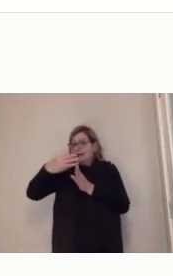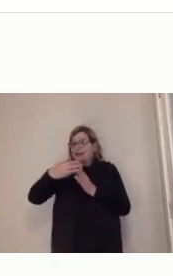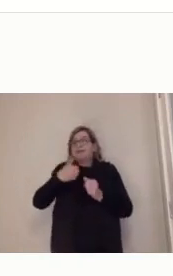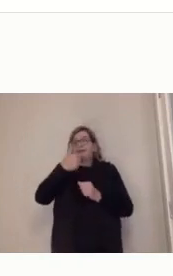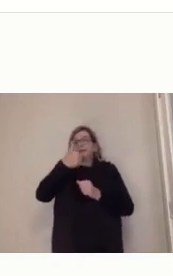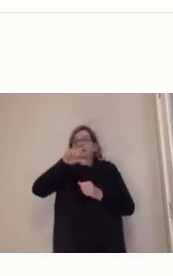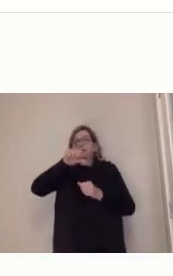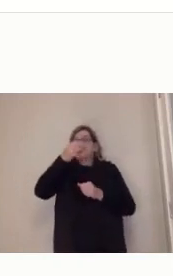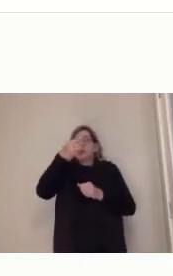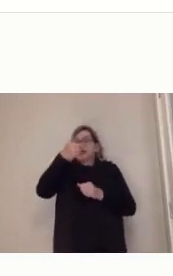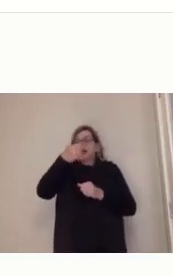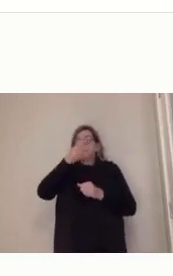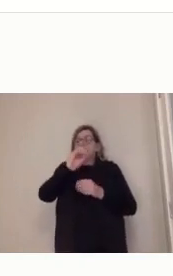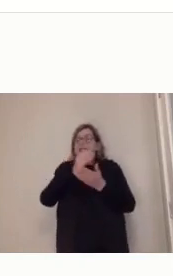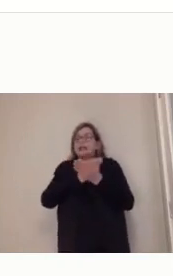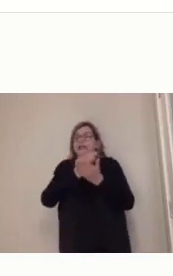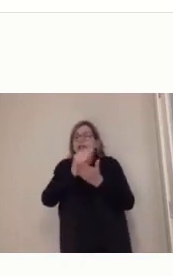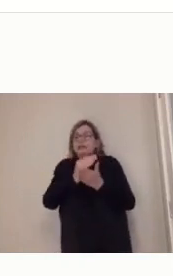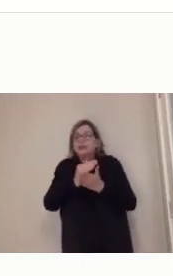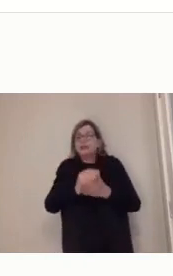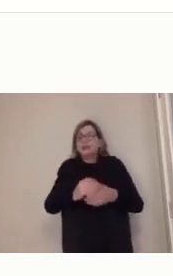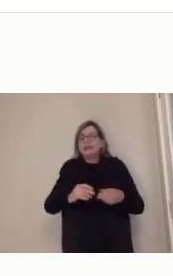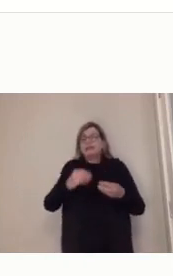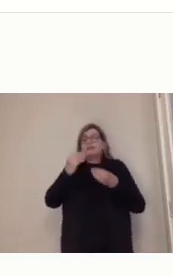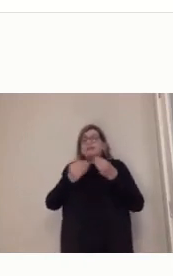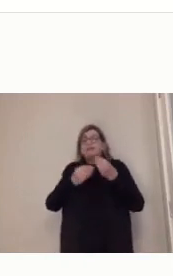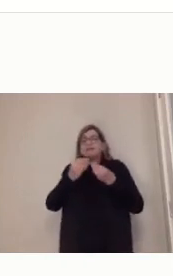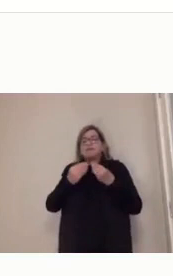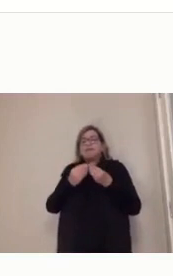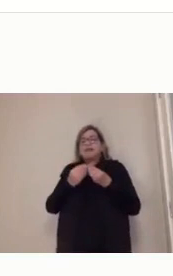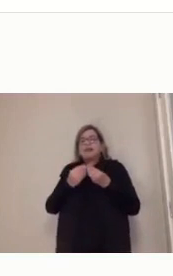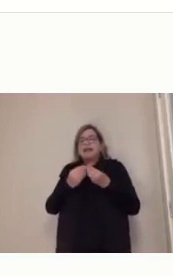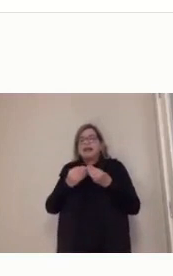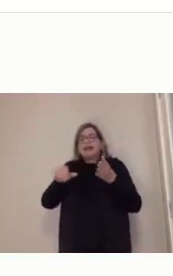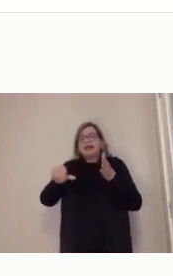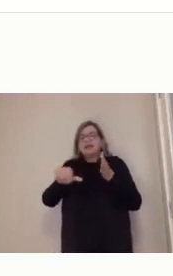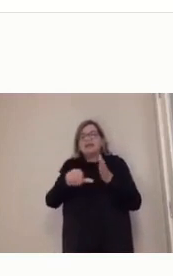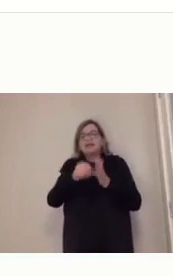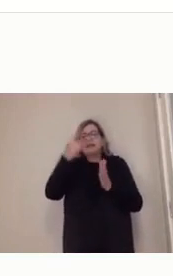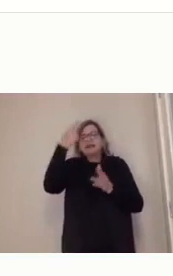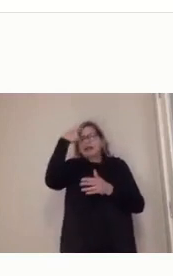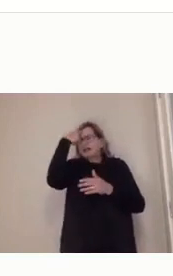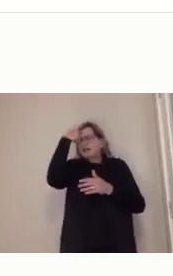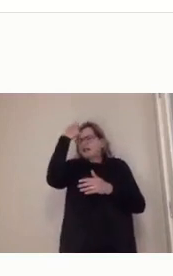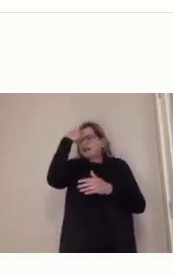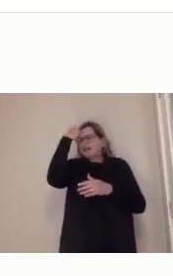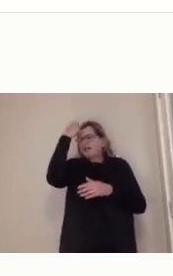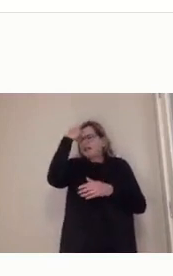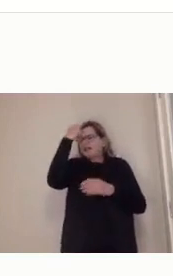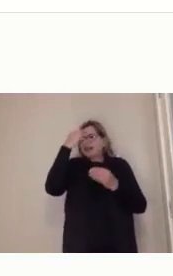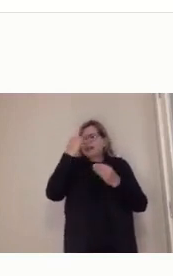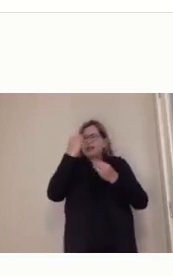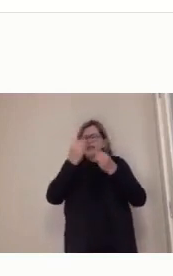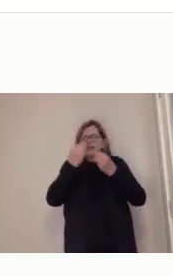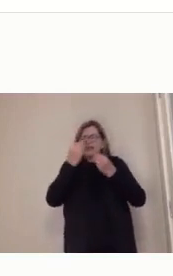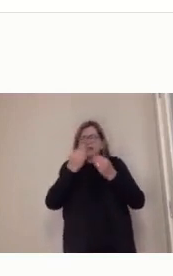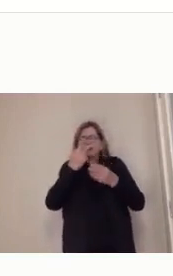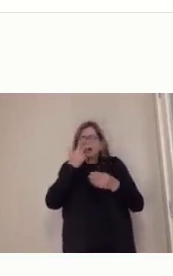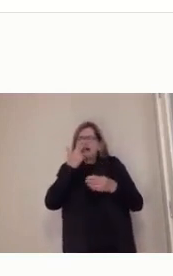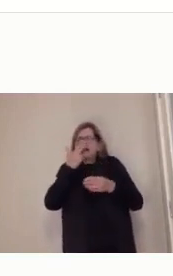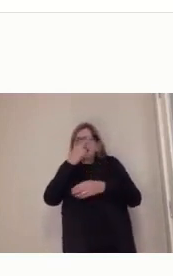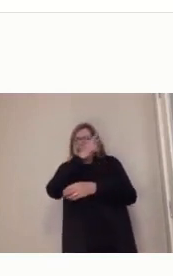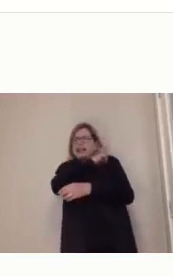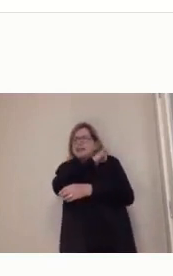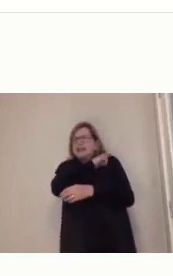ampliada, Não é o professor só saindo lá de aula, é o professor que está aqui na frente, né? De uma câmera conversando com vocês, é o